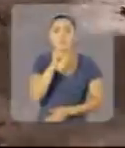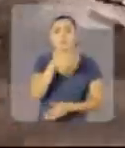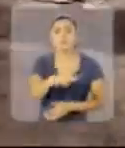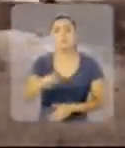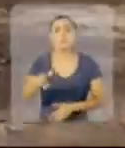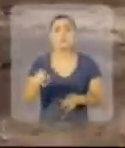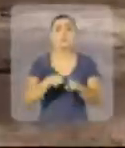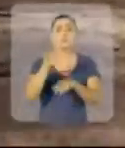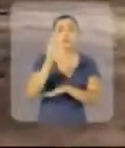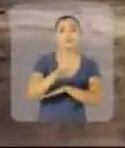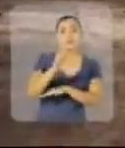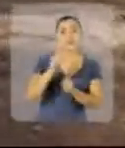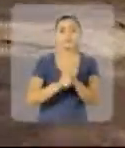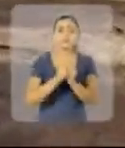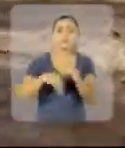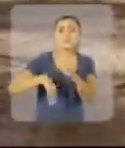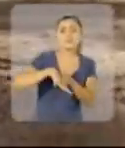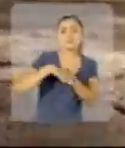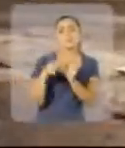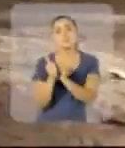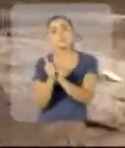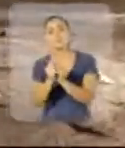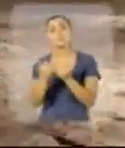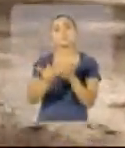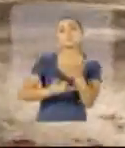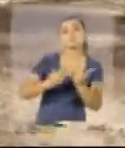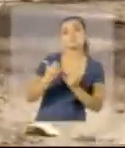Quando era tarde a gente jogava bola.